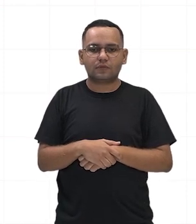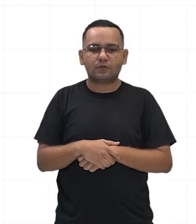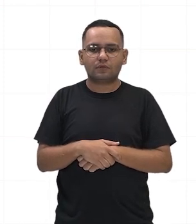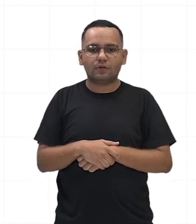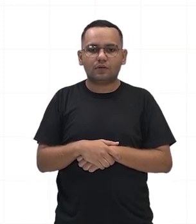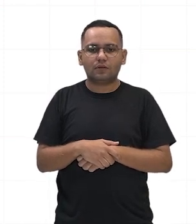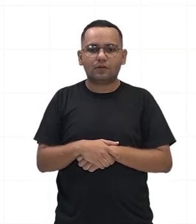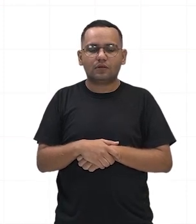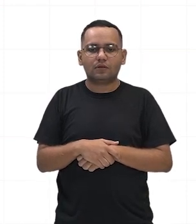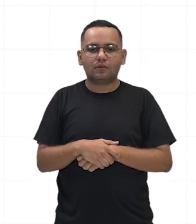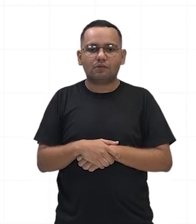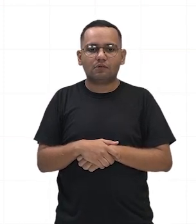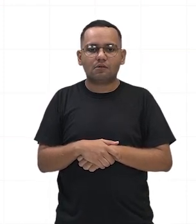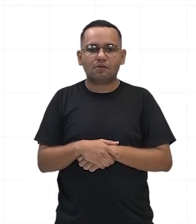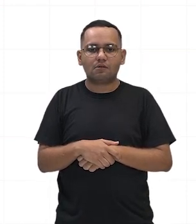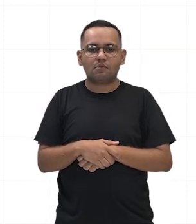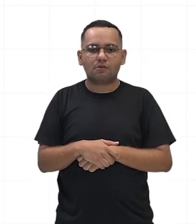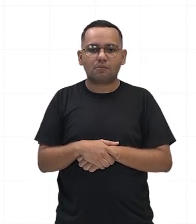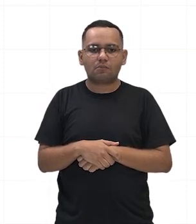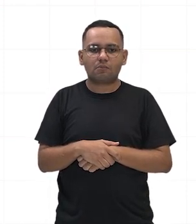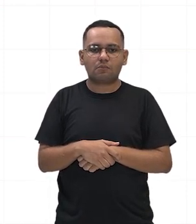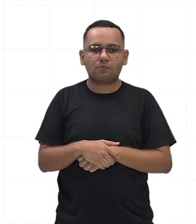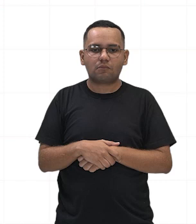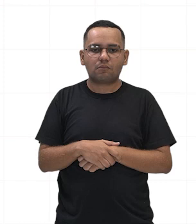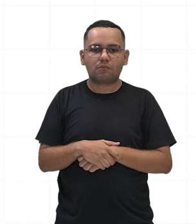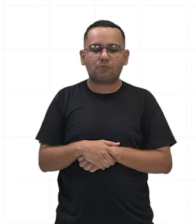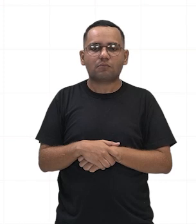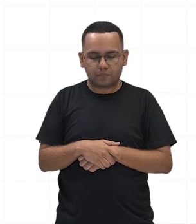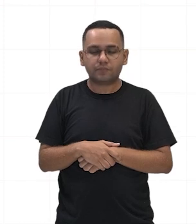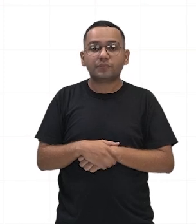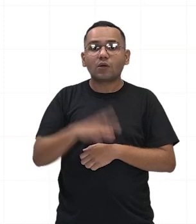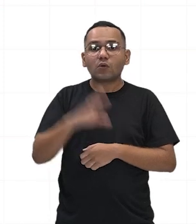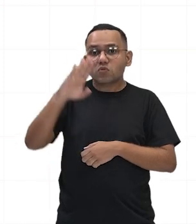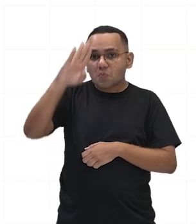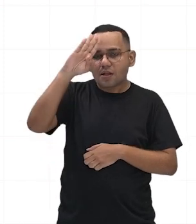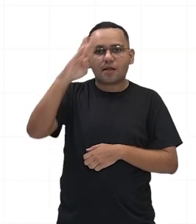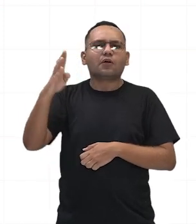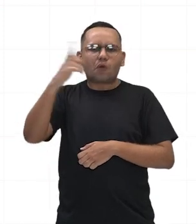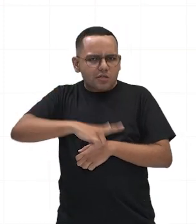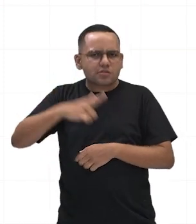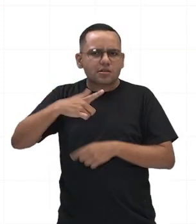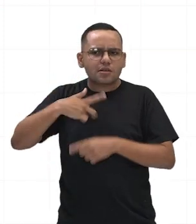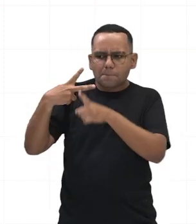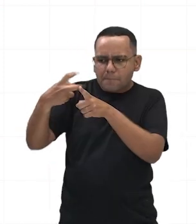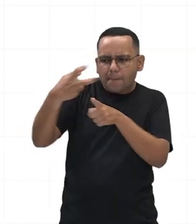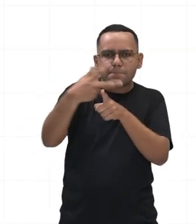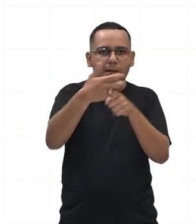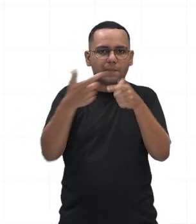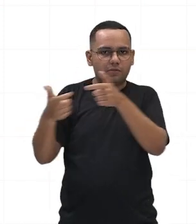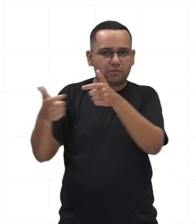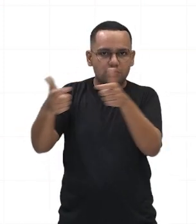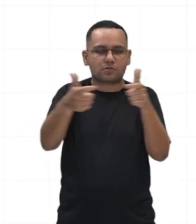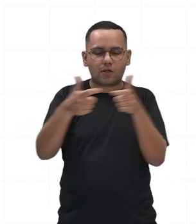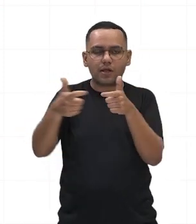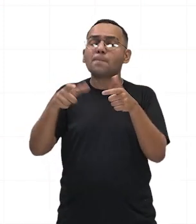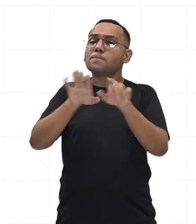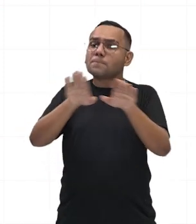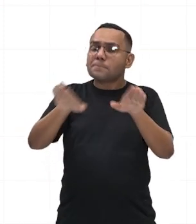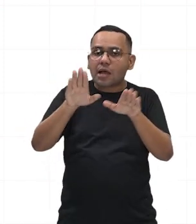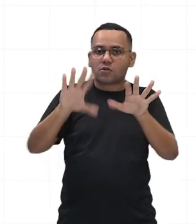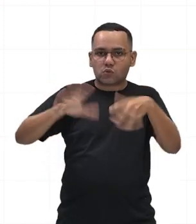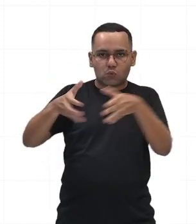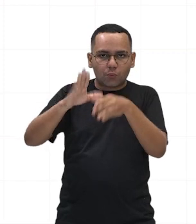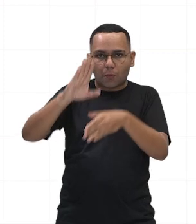expansionistas de Roma, passaram a disputar também o poder. E aí nós vamos passar para um novo